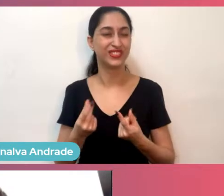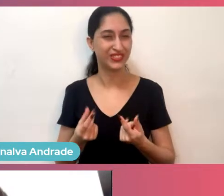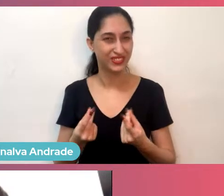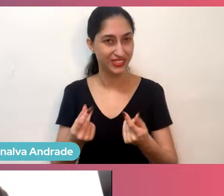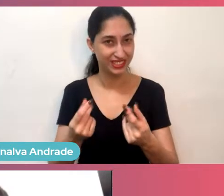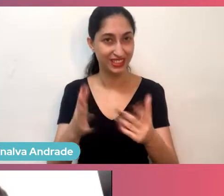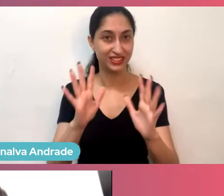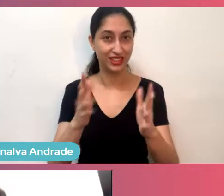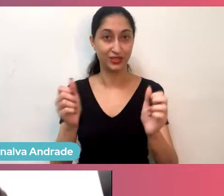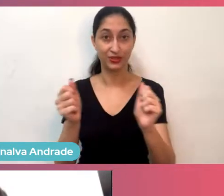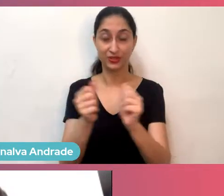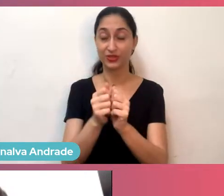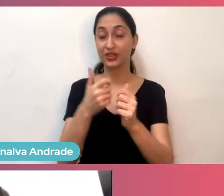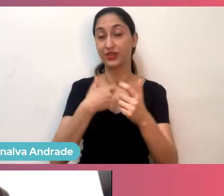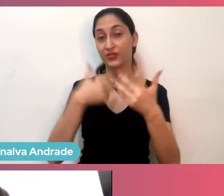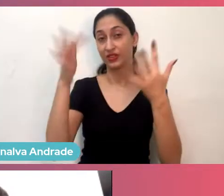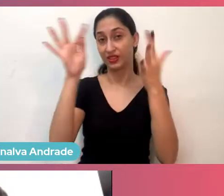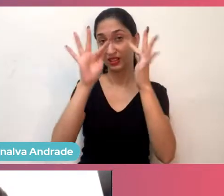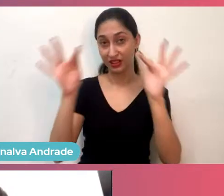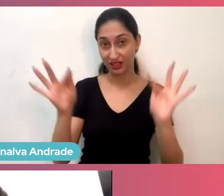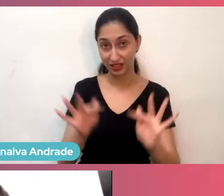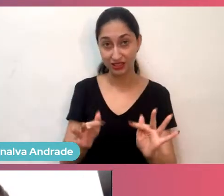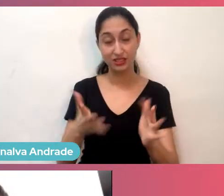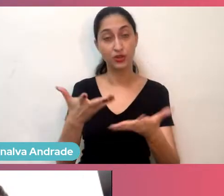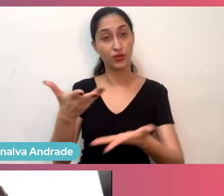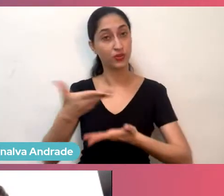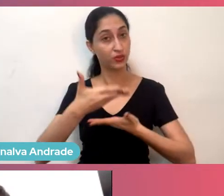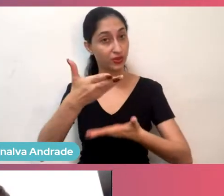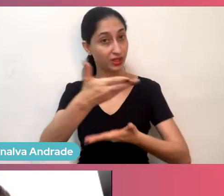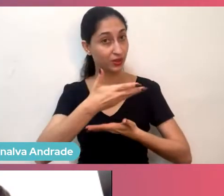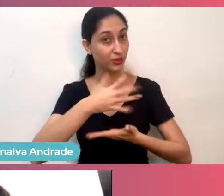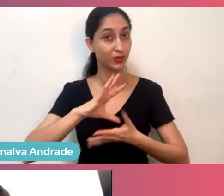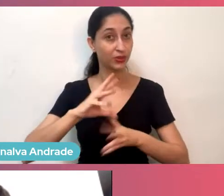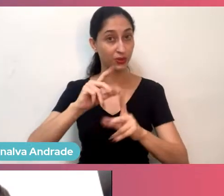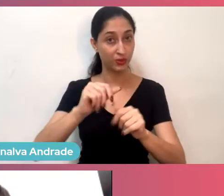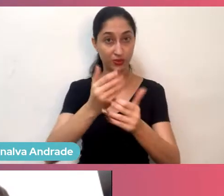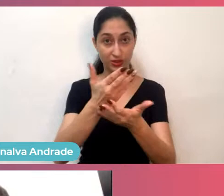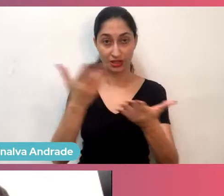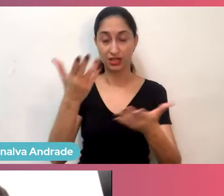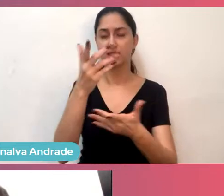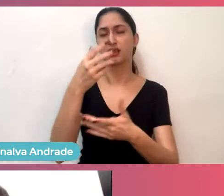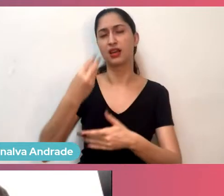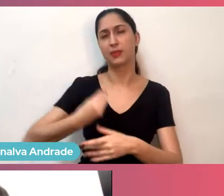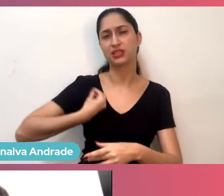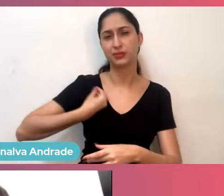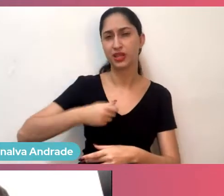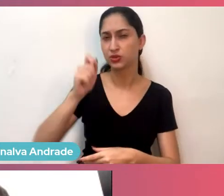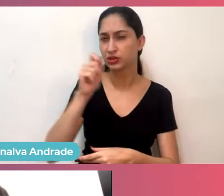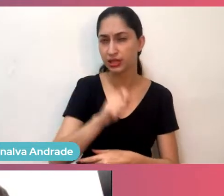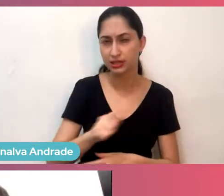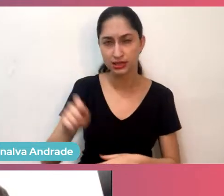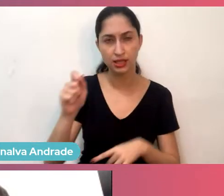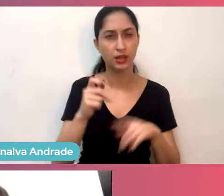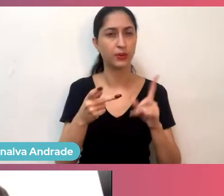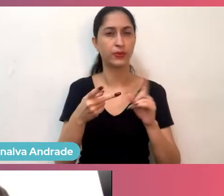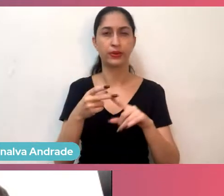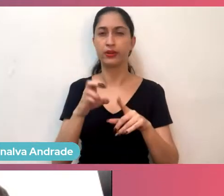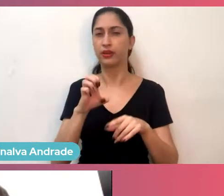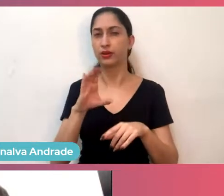absolutamente feliz com isso e convido todos a participar dessas associações, desses ecossistemas,